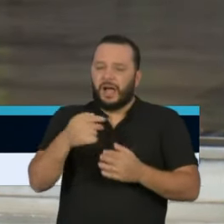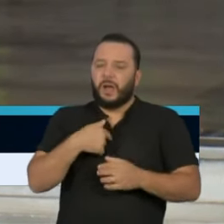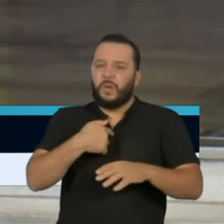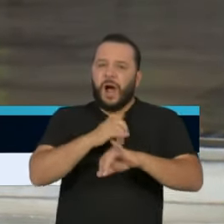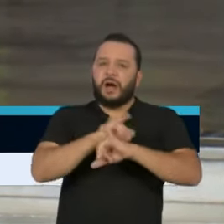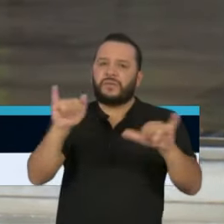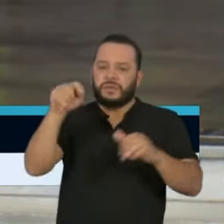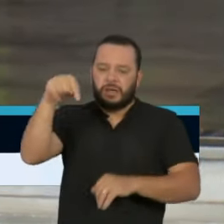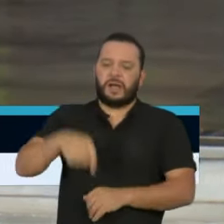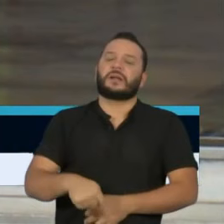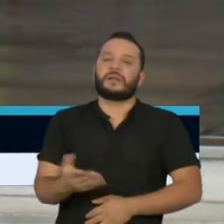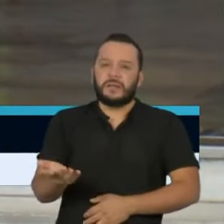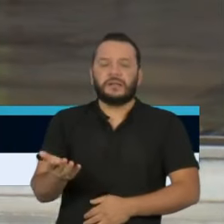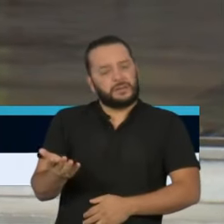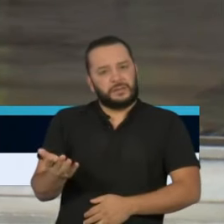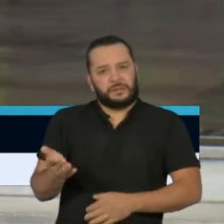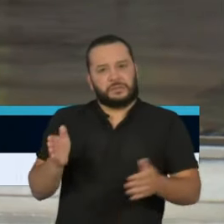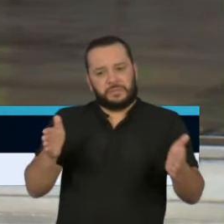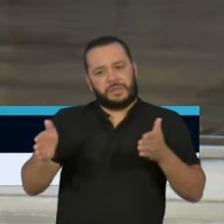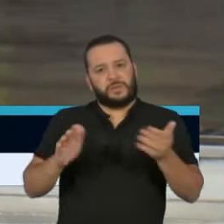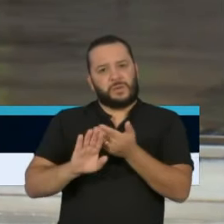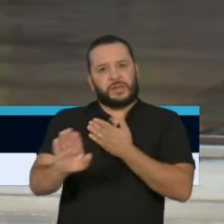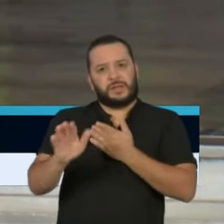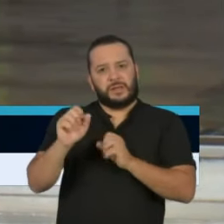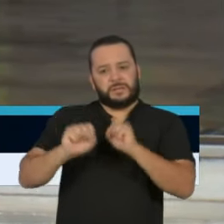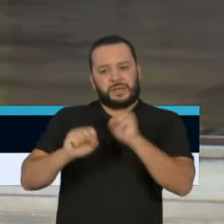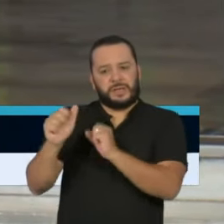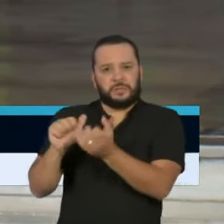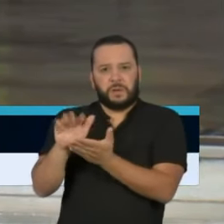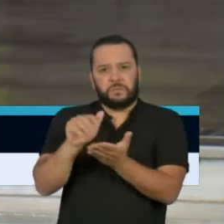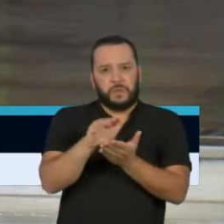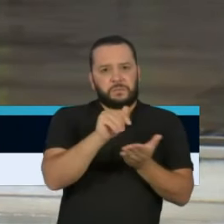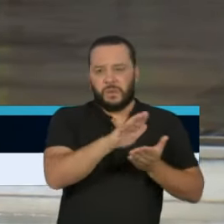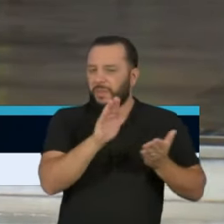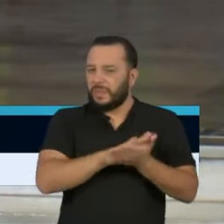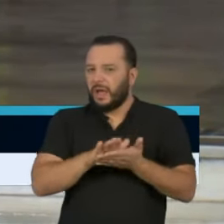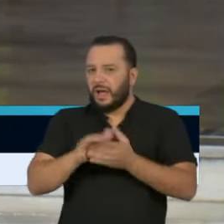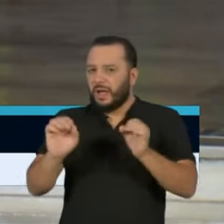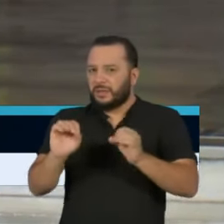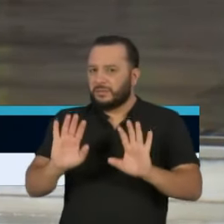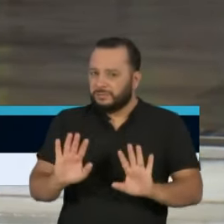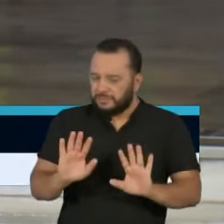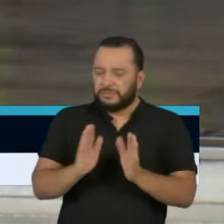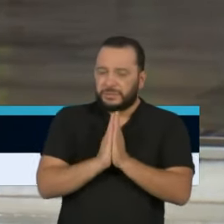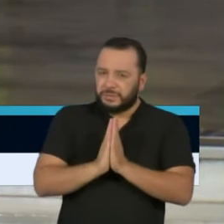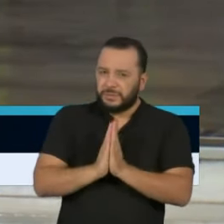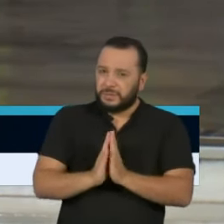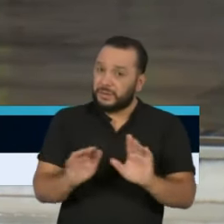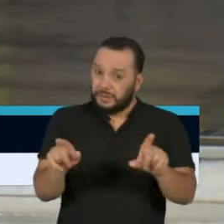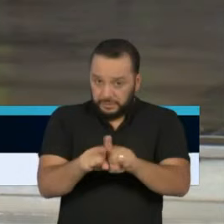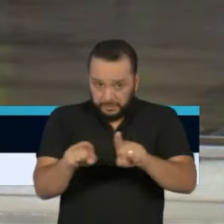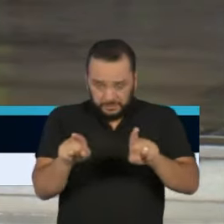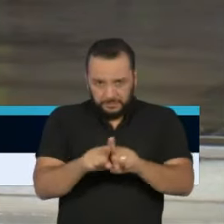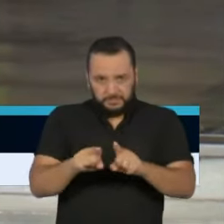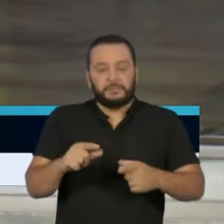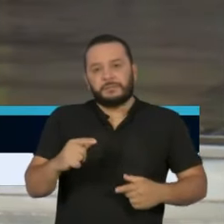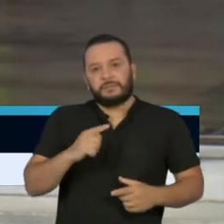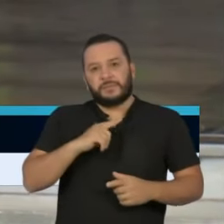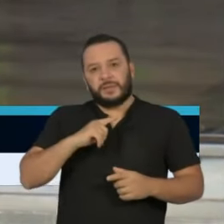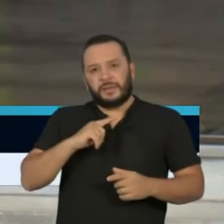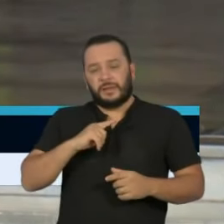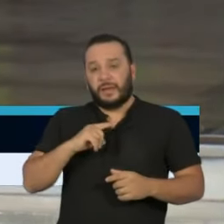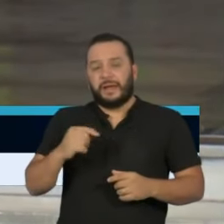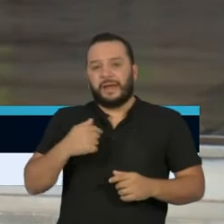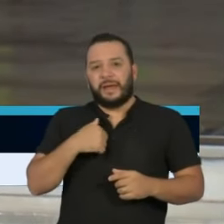demissão neste período. Quero também dizer que não pauto as minhas ações